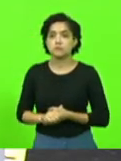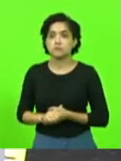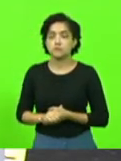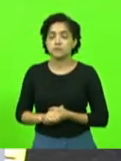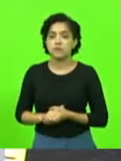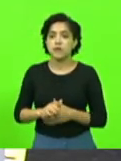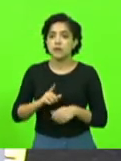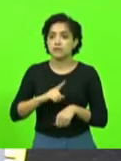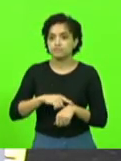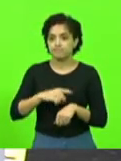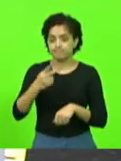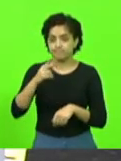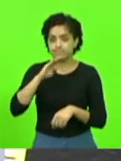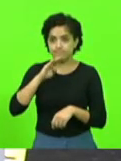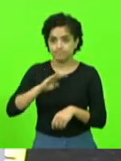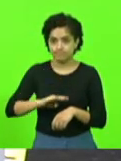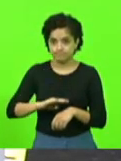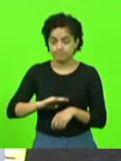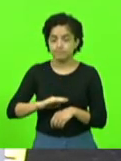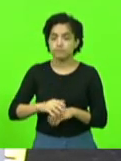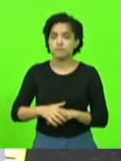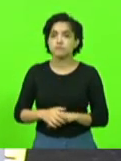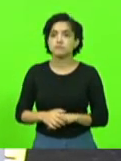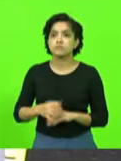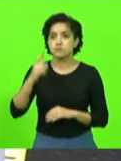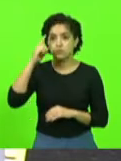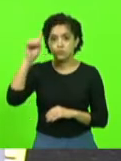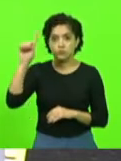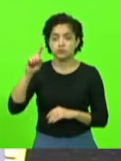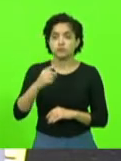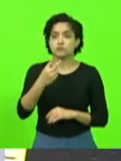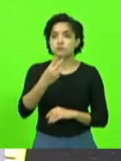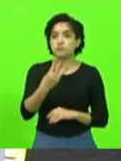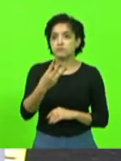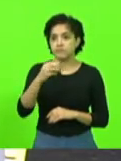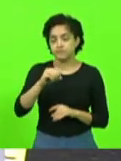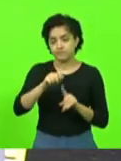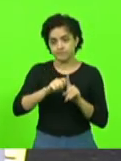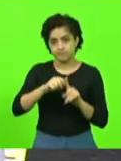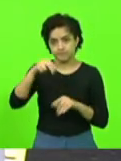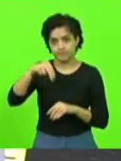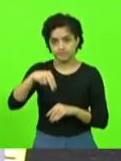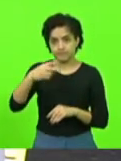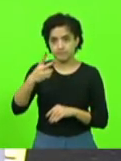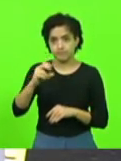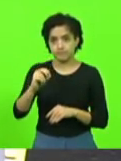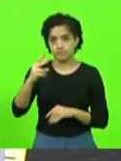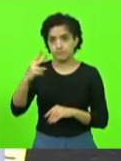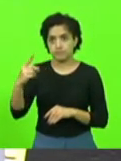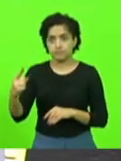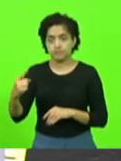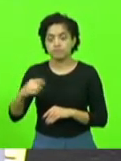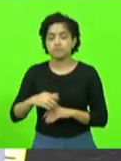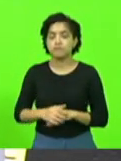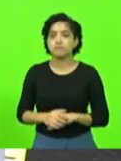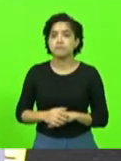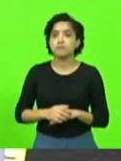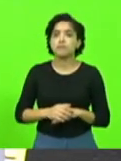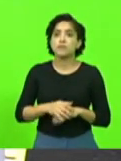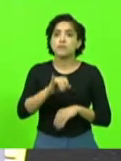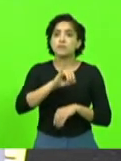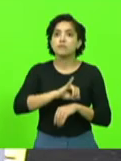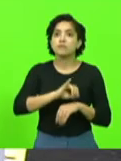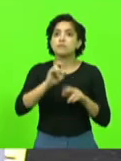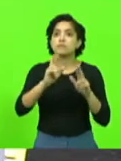Às 14 horas do dia 30 do mês de novembro do ano de 2021, na cidade de Florianópolis, capital do Estado de Santa Catarina, reuniu